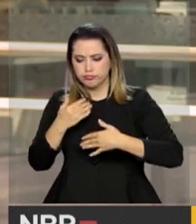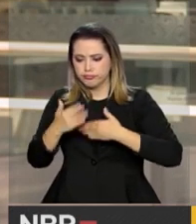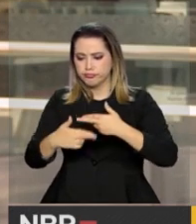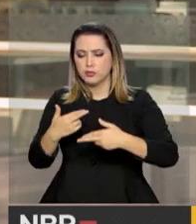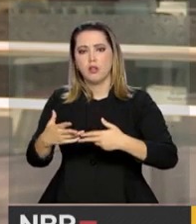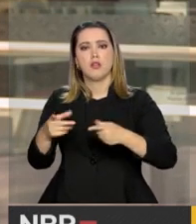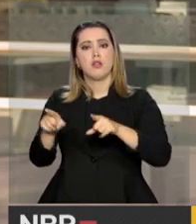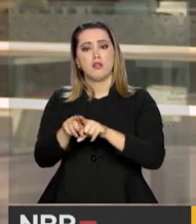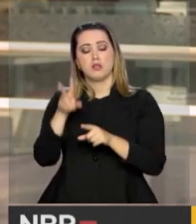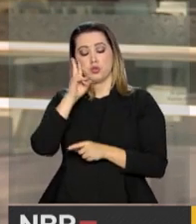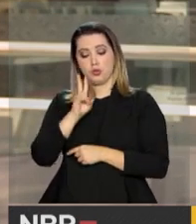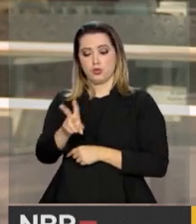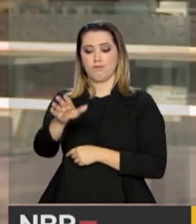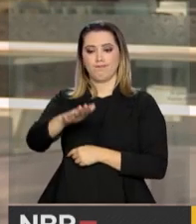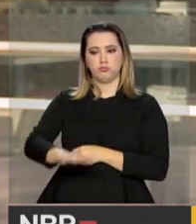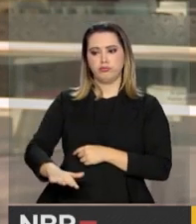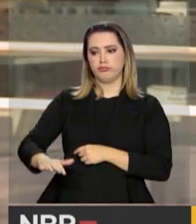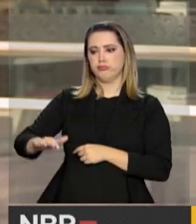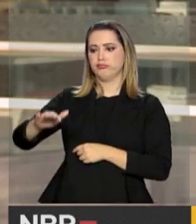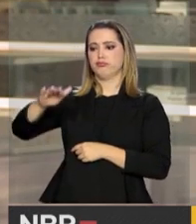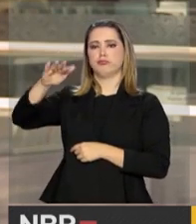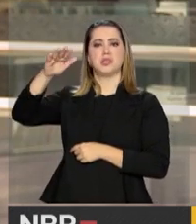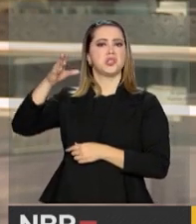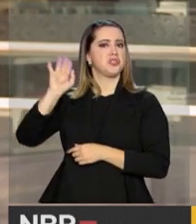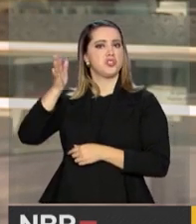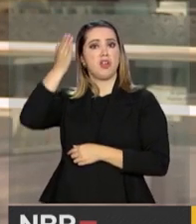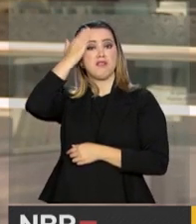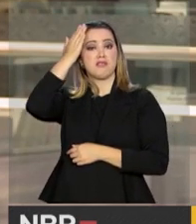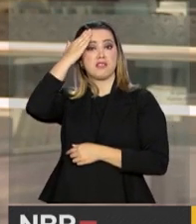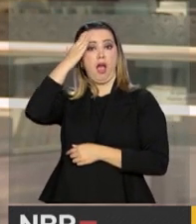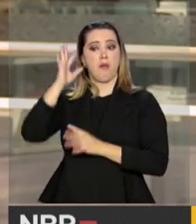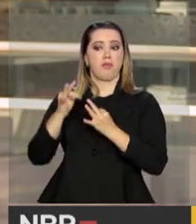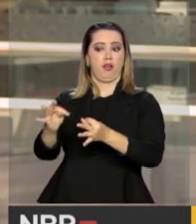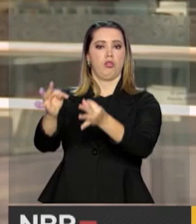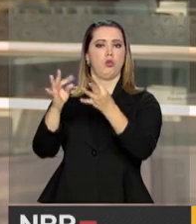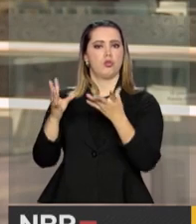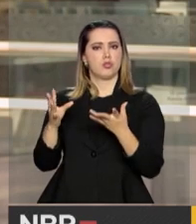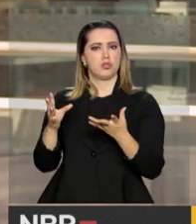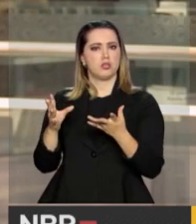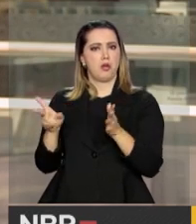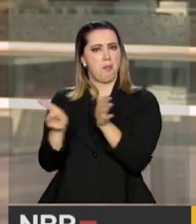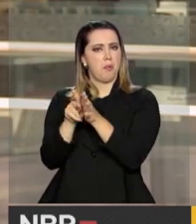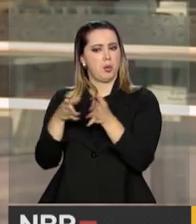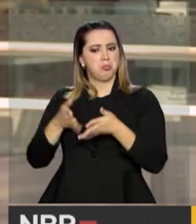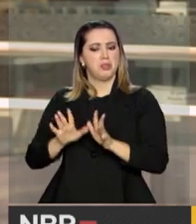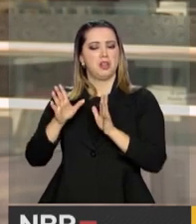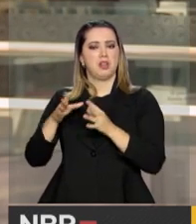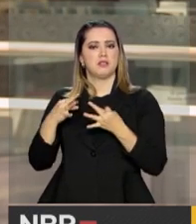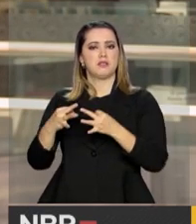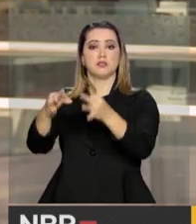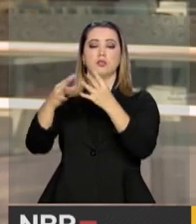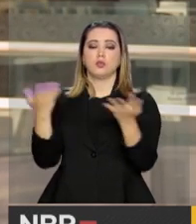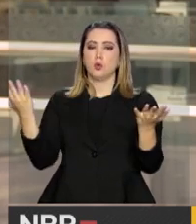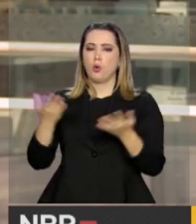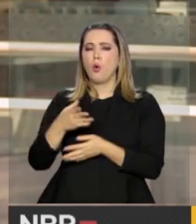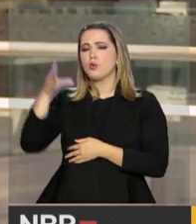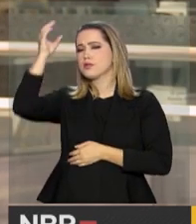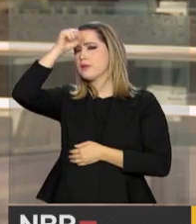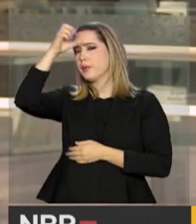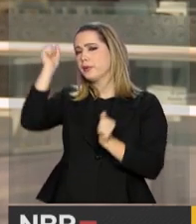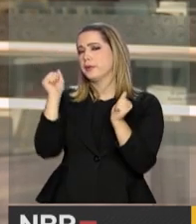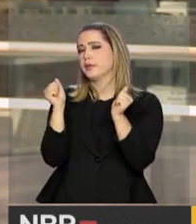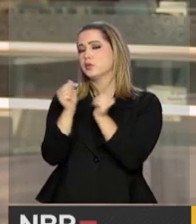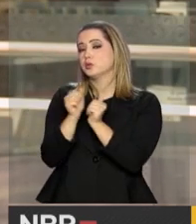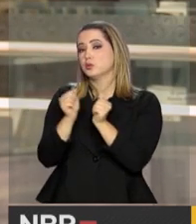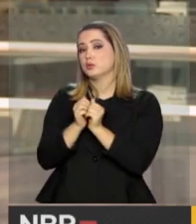encontramos, elas são nativos digitais. Então, hoje em dia, você aprender através do uso da tecnologia,